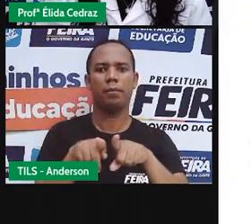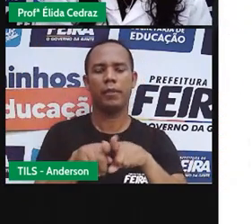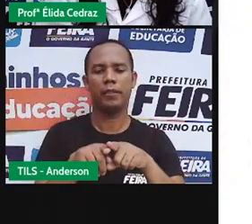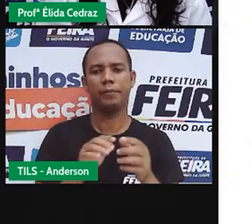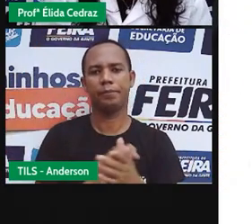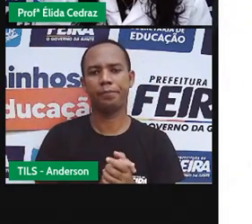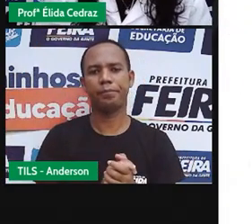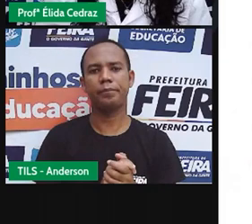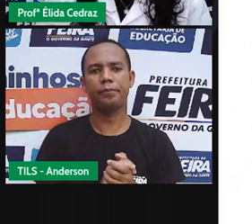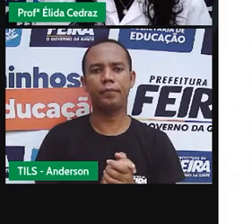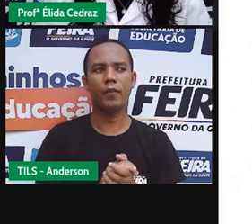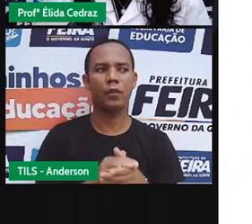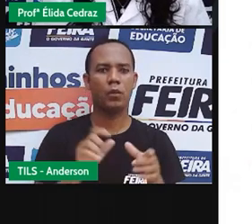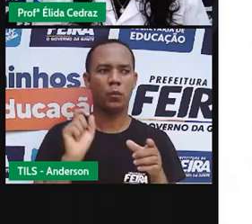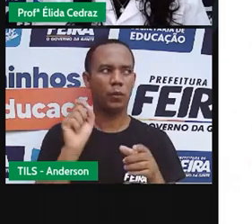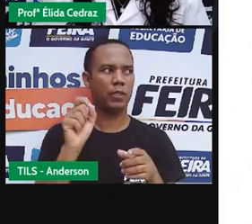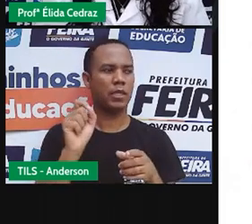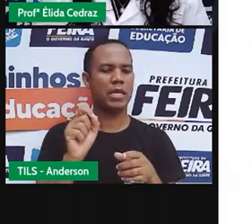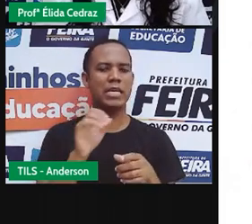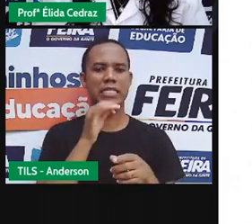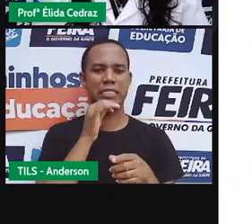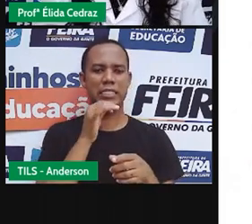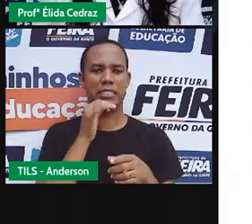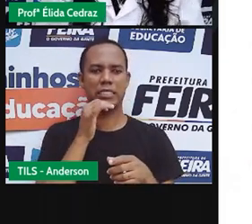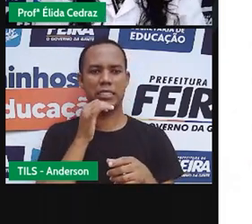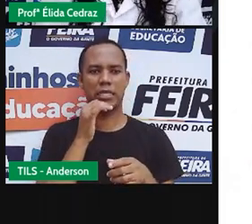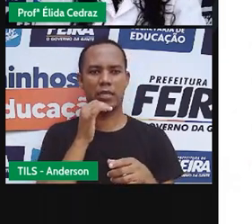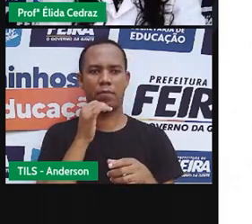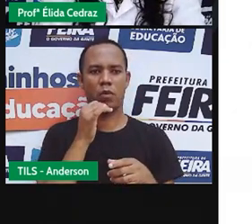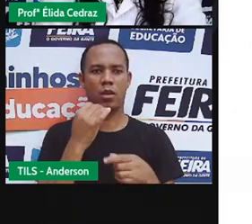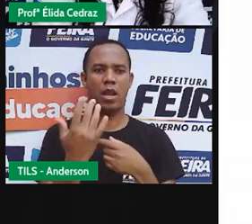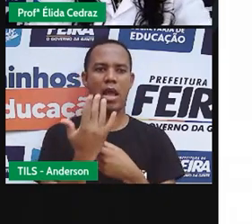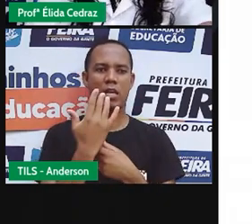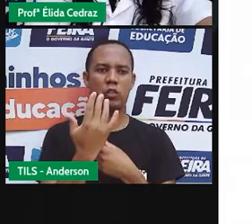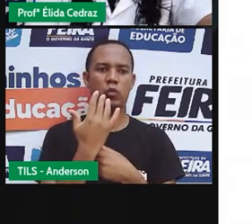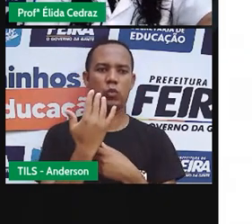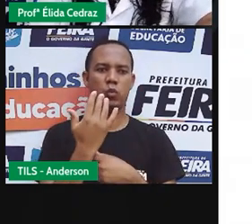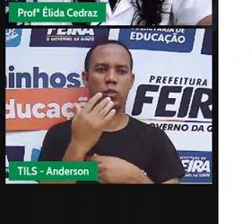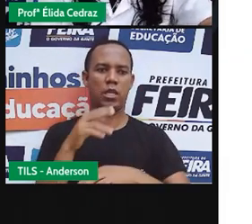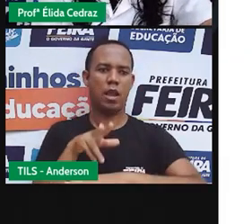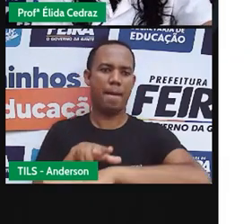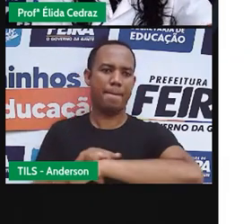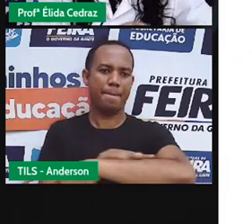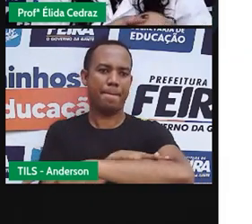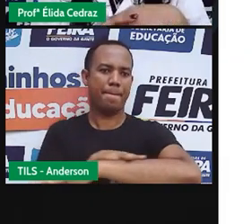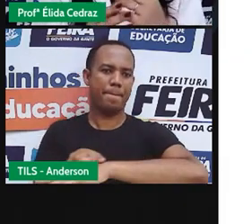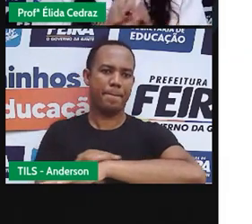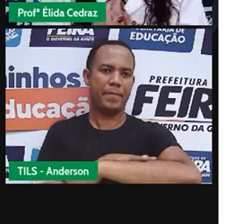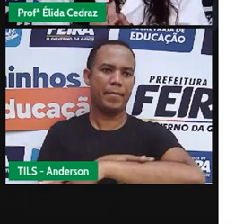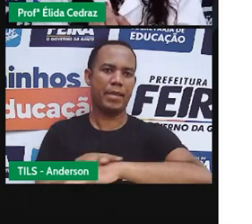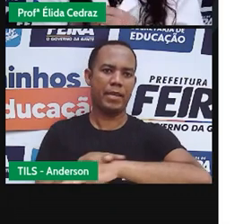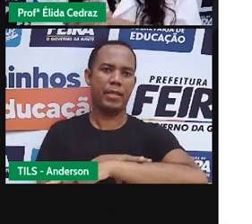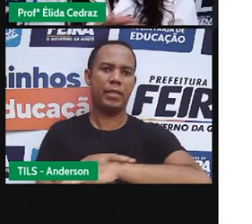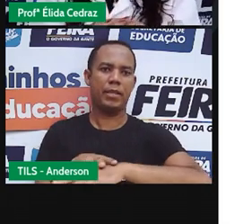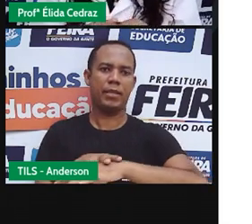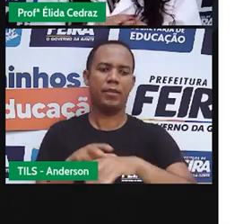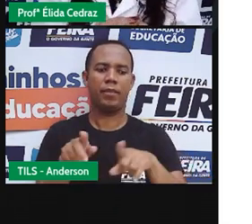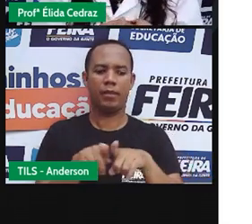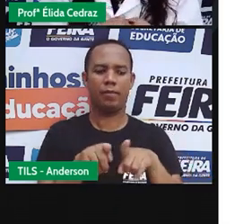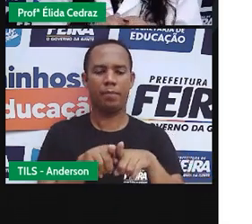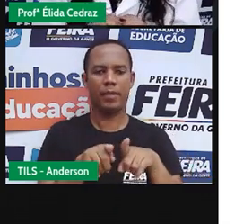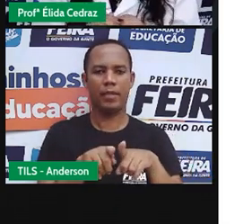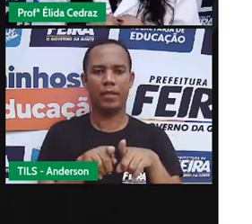A melanina é uma proteína que além de proteger a nossa pele na radiação solar, é responsável pela